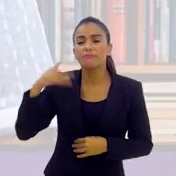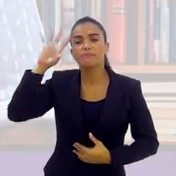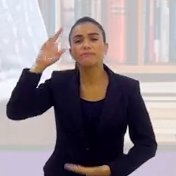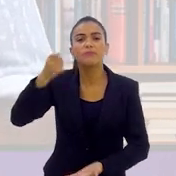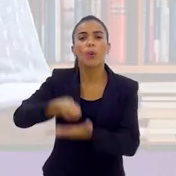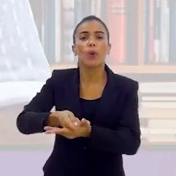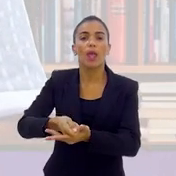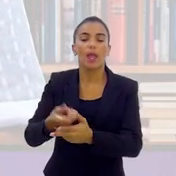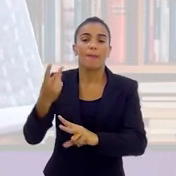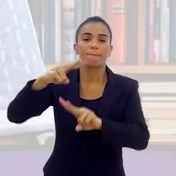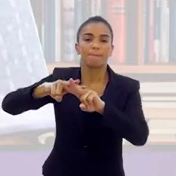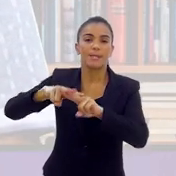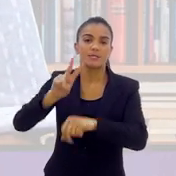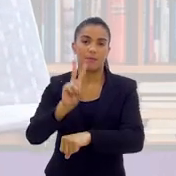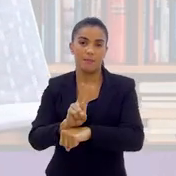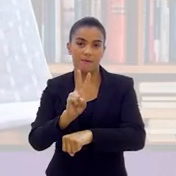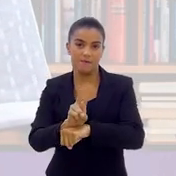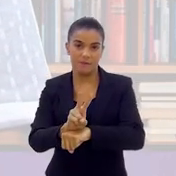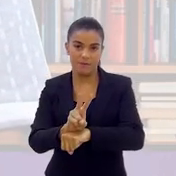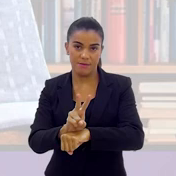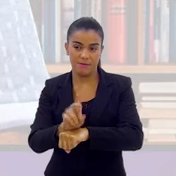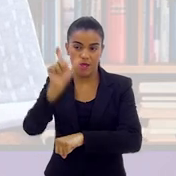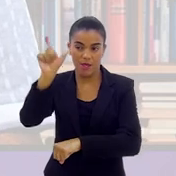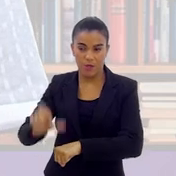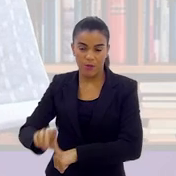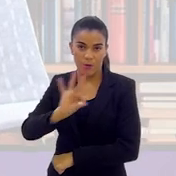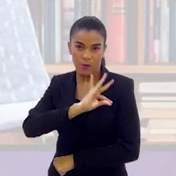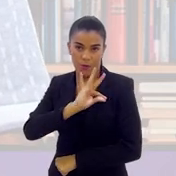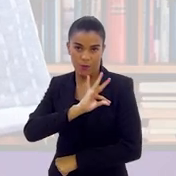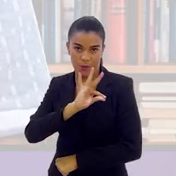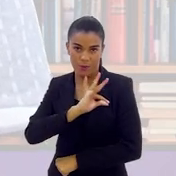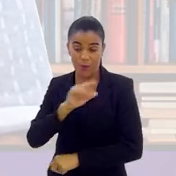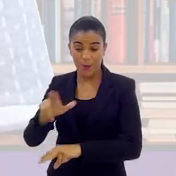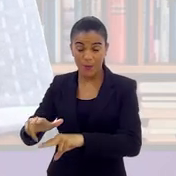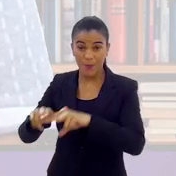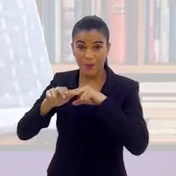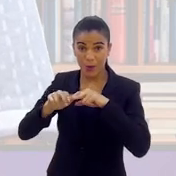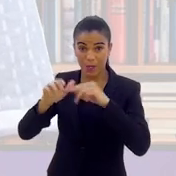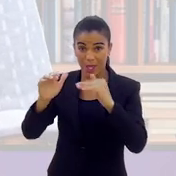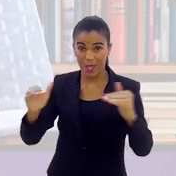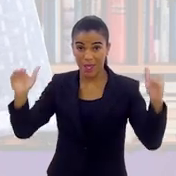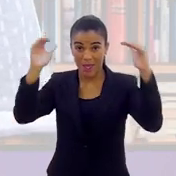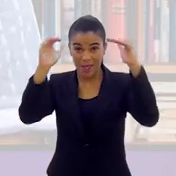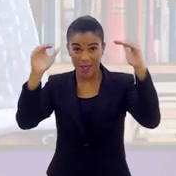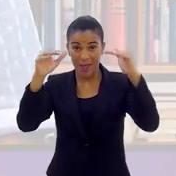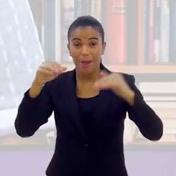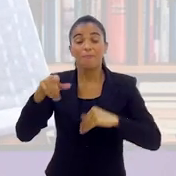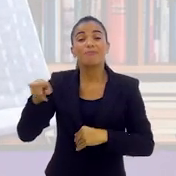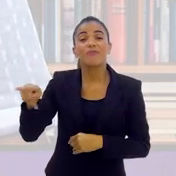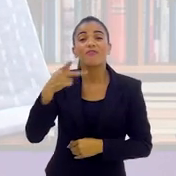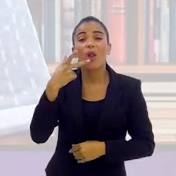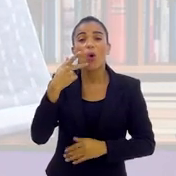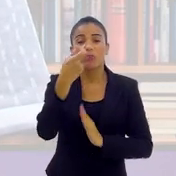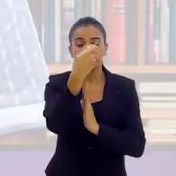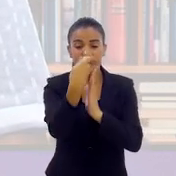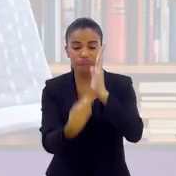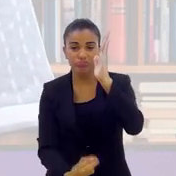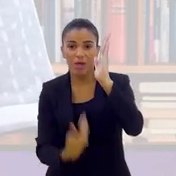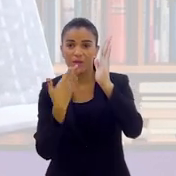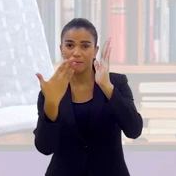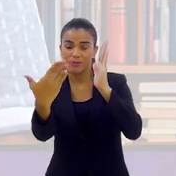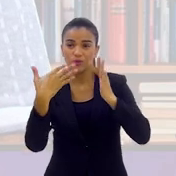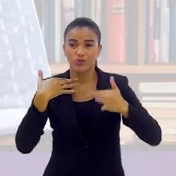decidiu pela prisão preventiva do policial penal, porque o magistrado chegou a citar no despacho dele